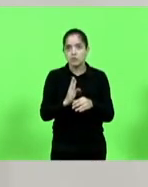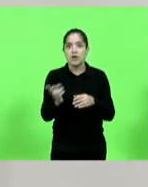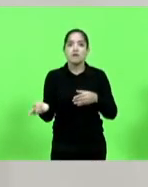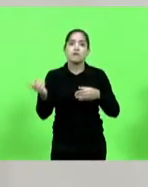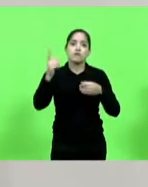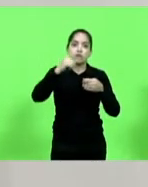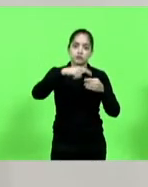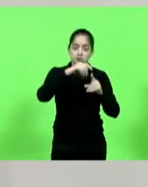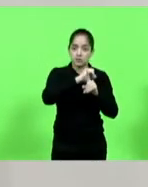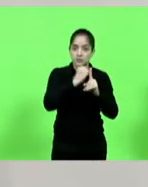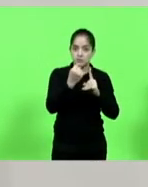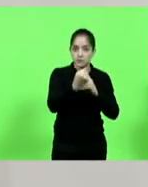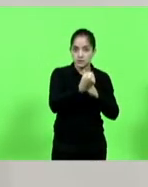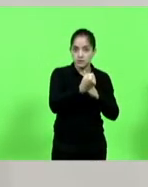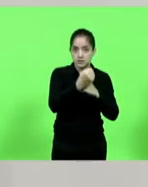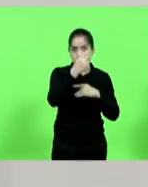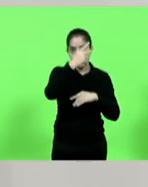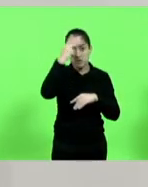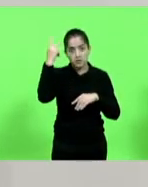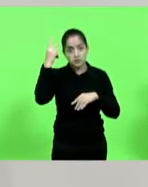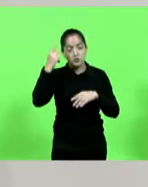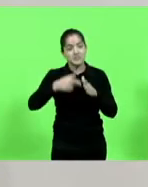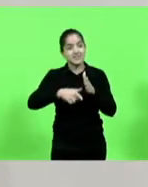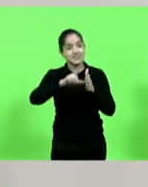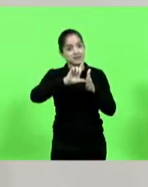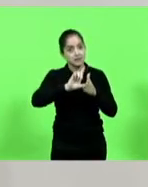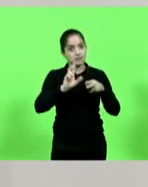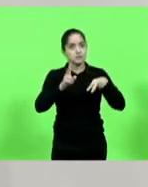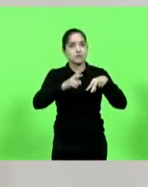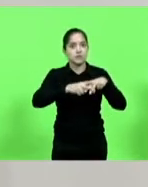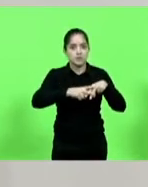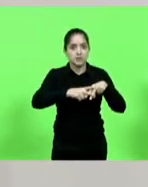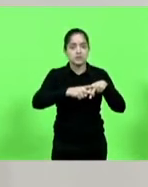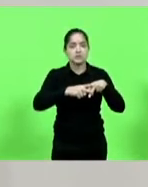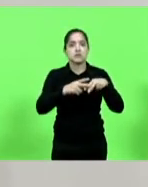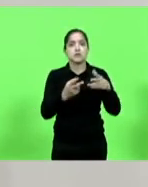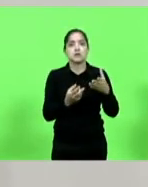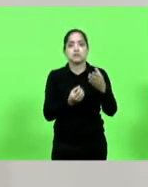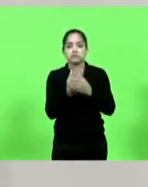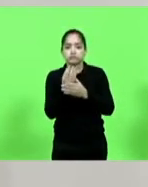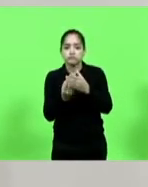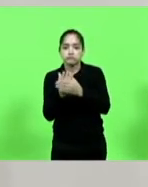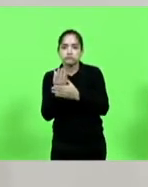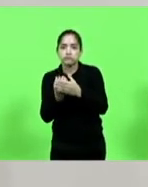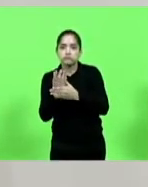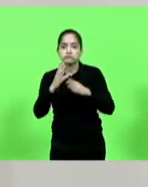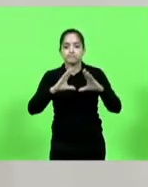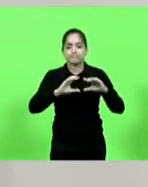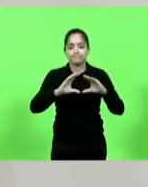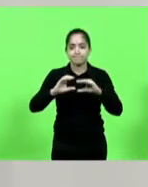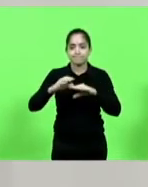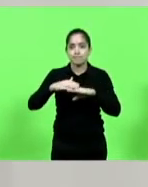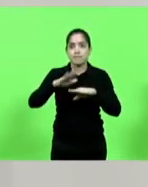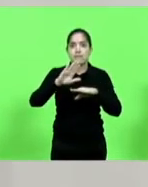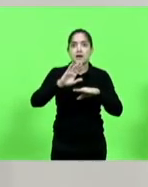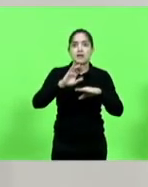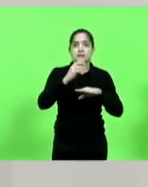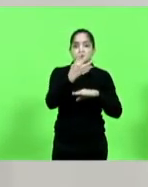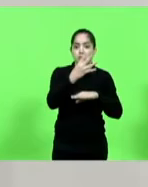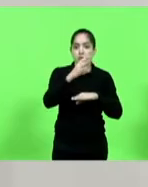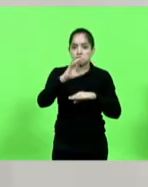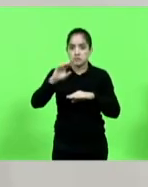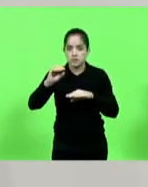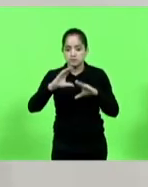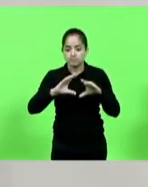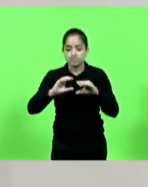detentos com a indústria de estofado que produz acima de 400 jogos de estofados